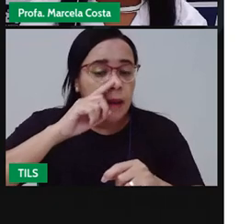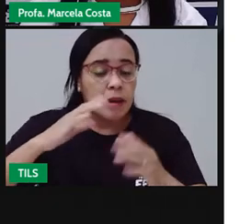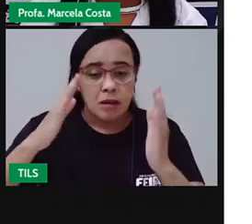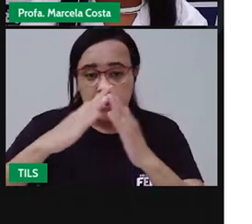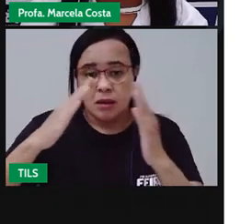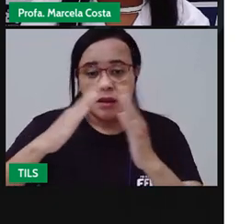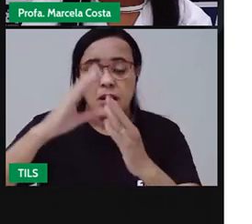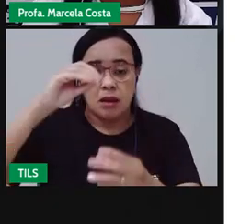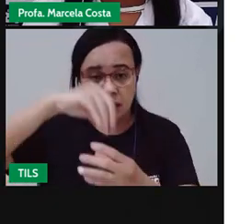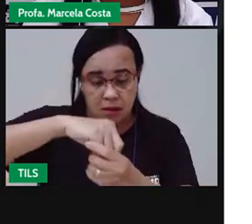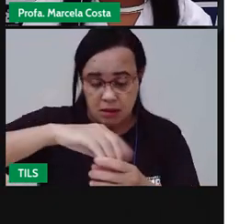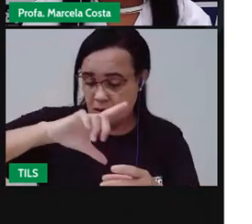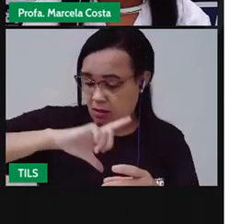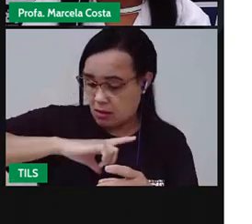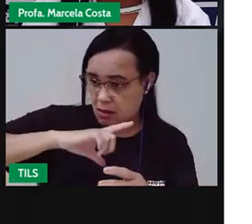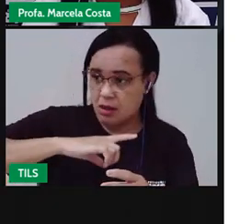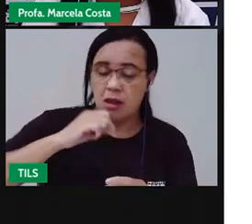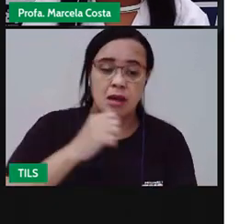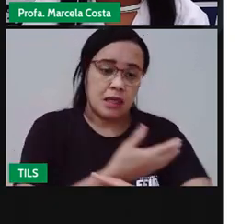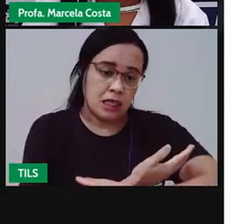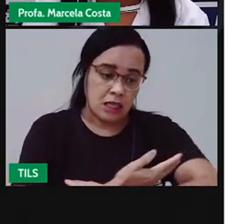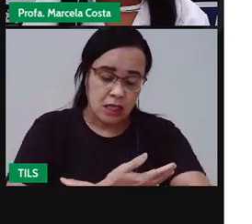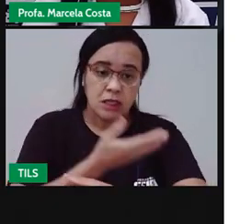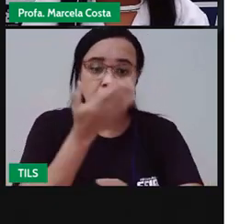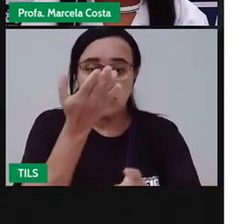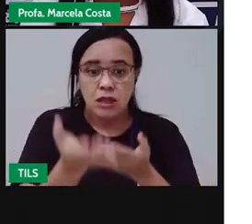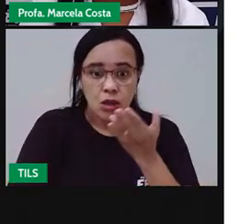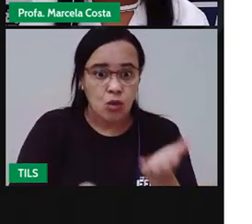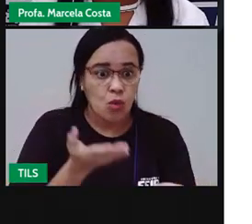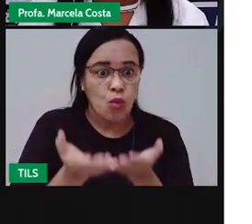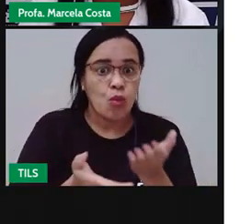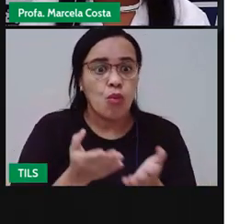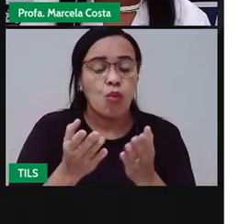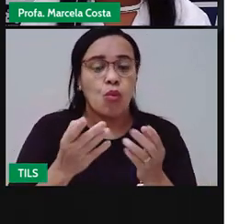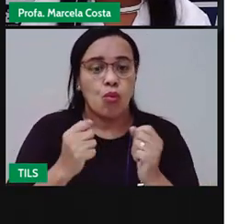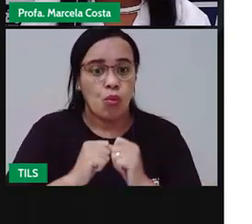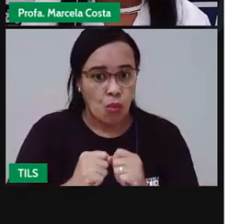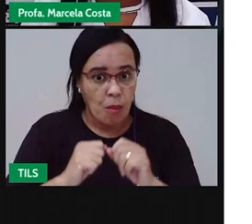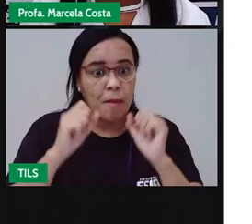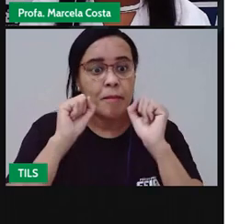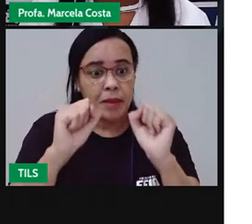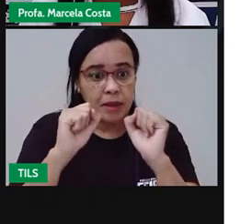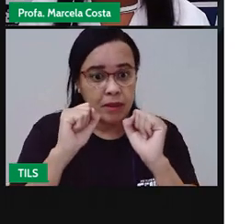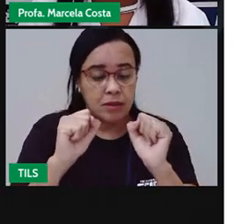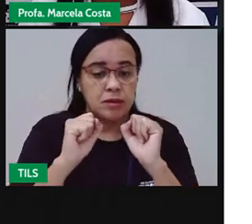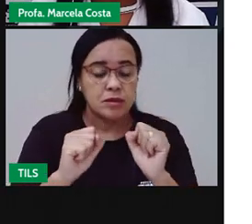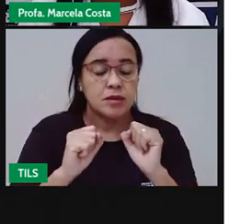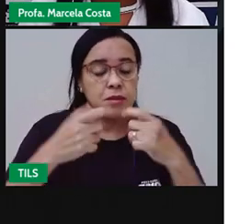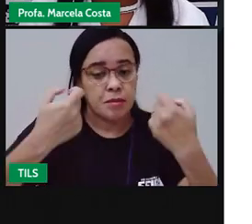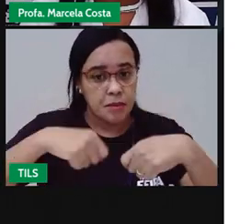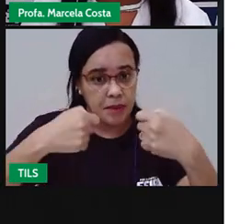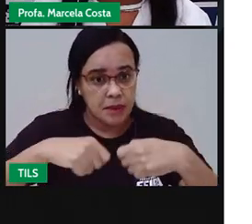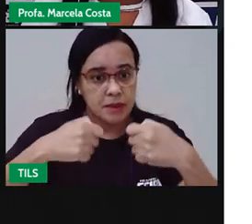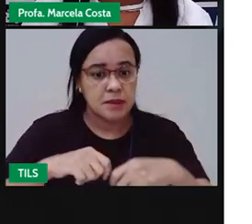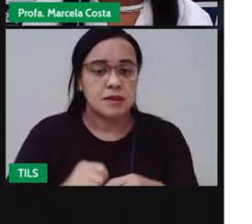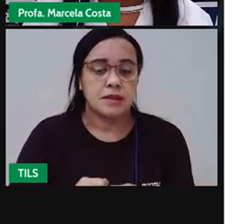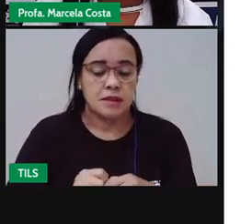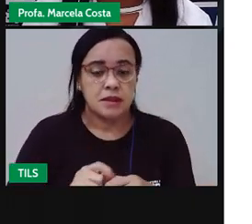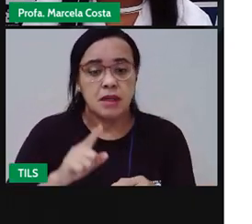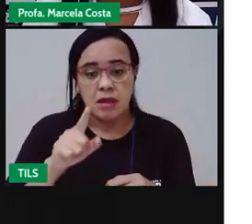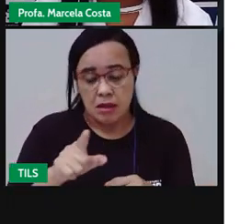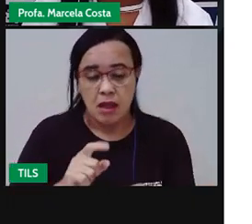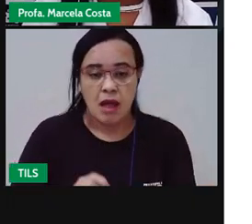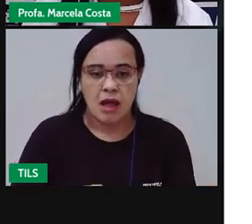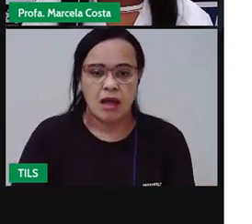para as crianças, cuidados domésticos. Esse vídeo está lá no YouTube, disponível nesse link que está aqui na